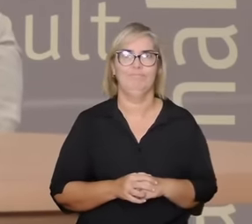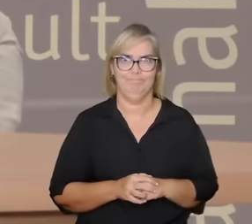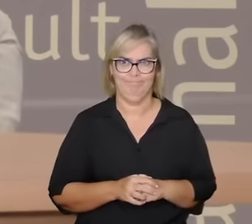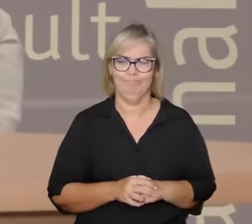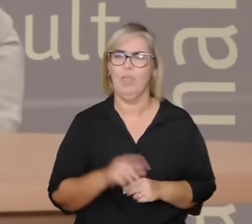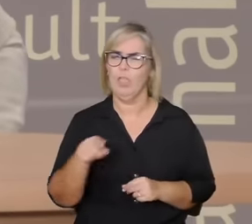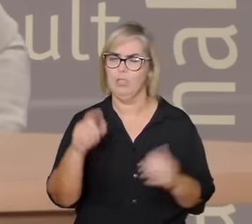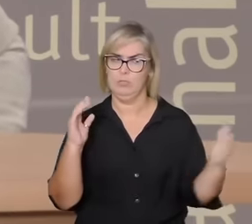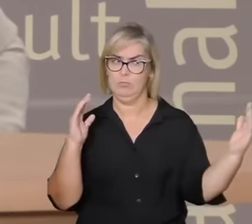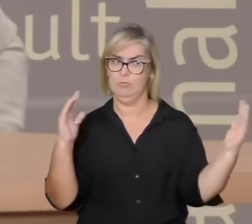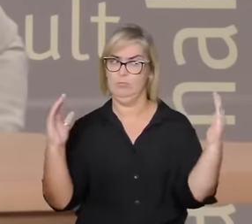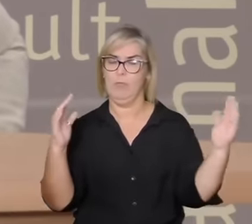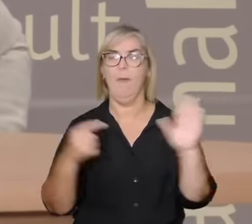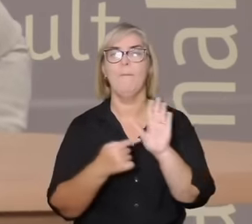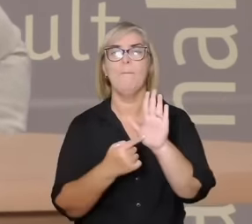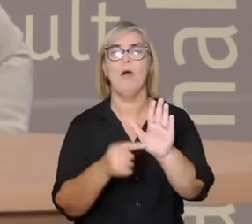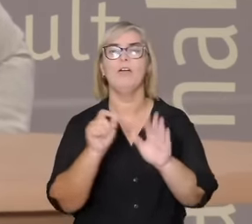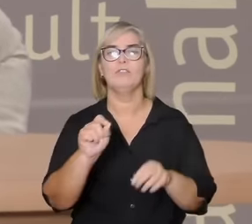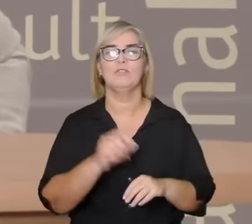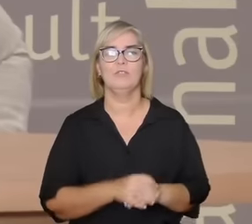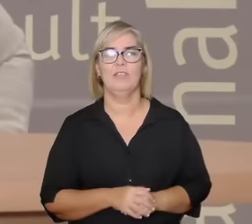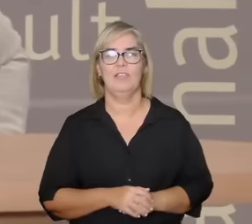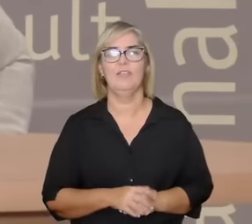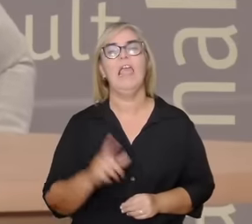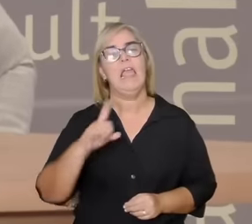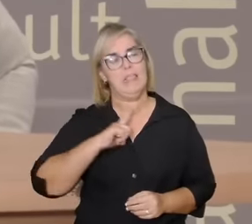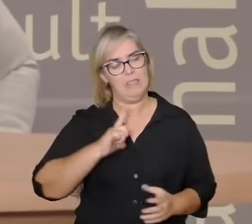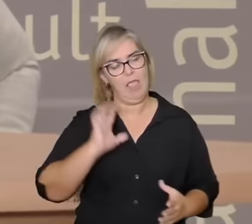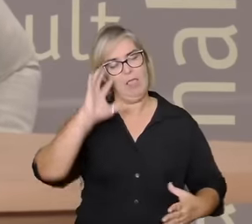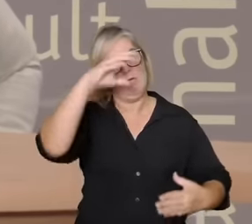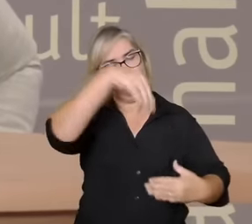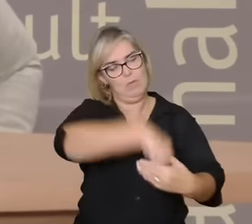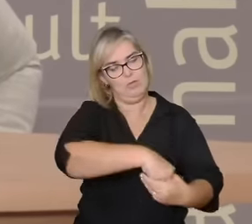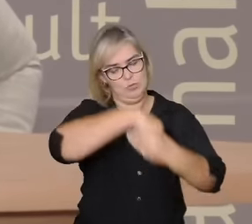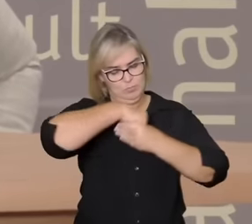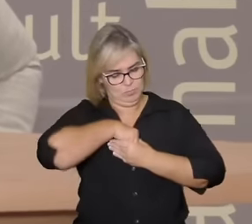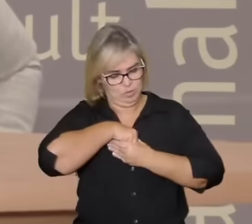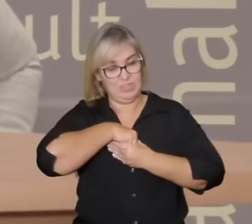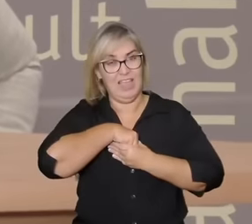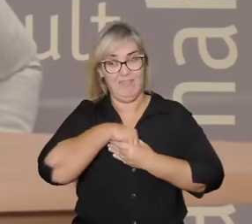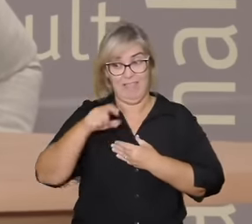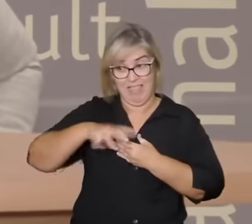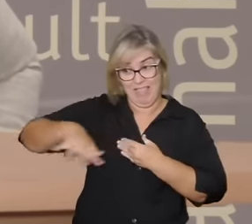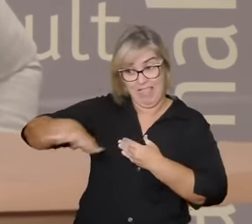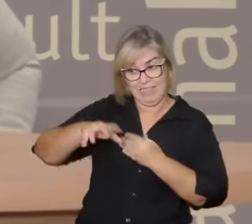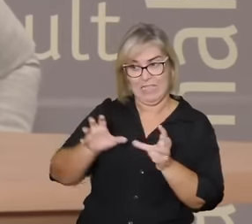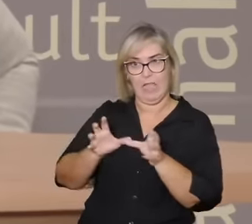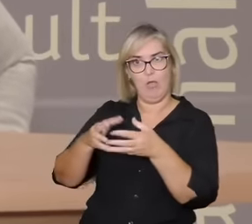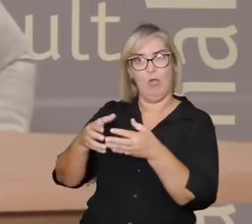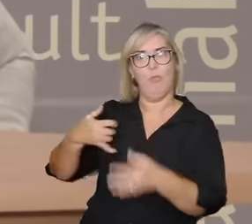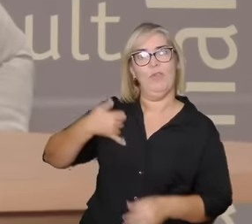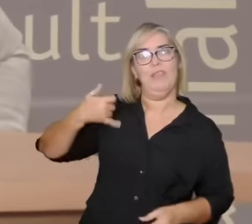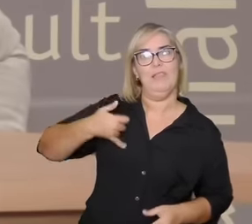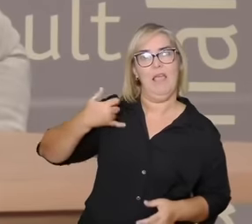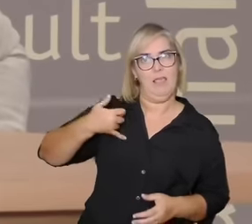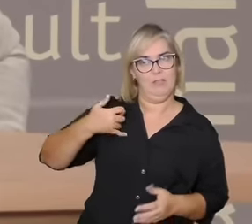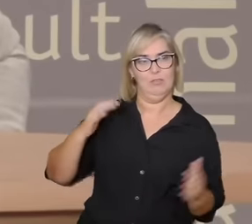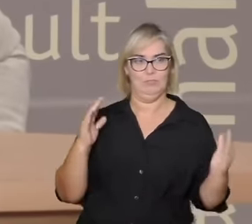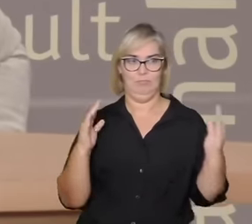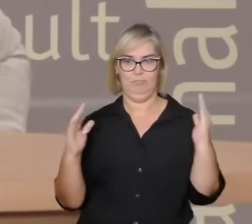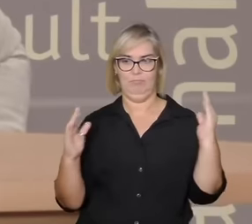produção de uma subjetividade que faz com que esse grupo seja mais